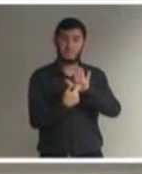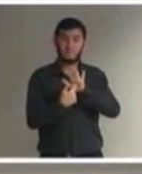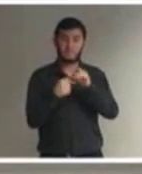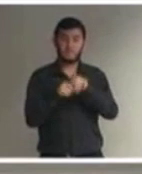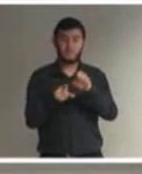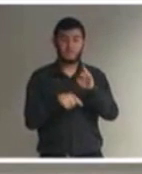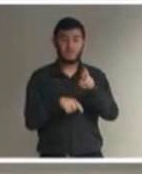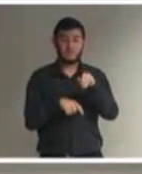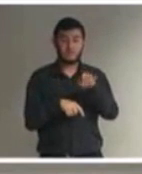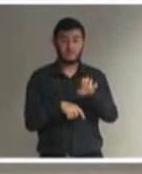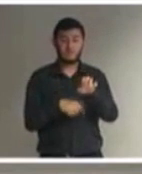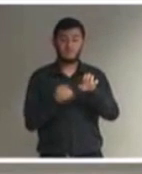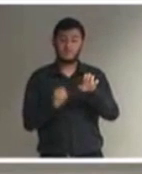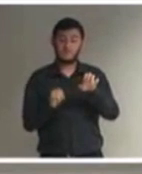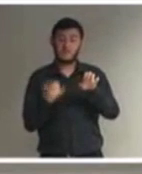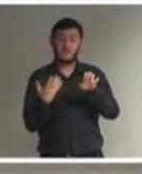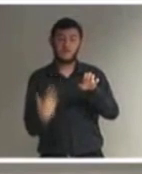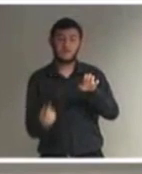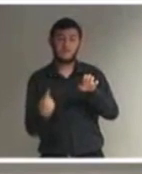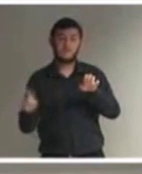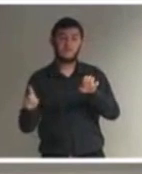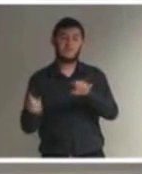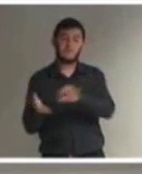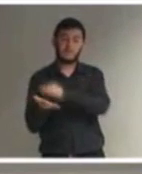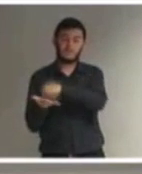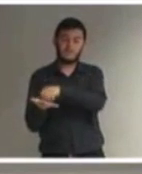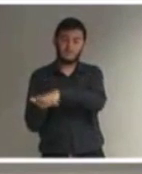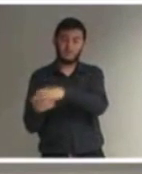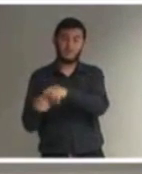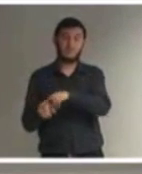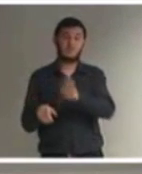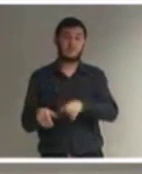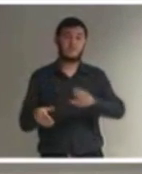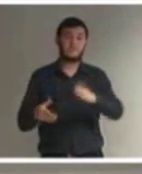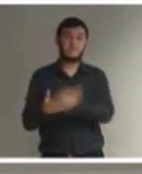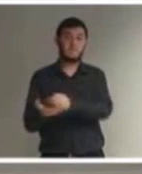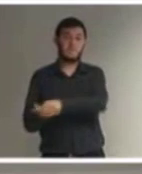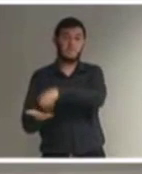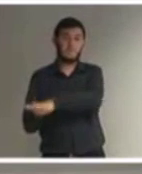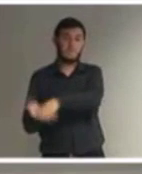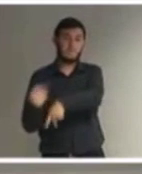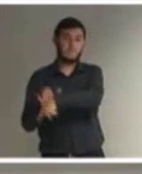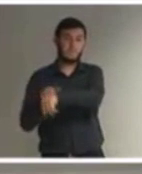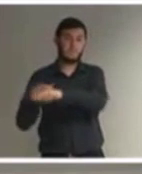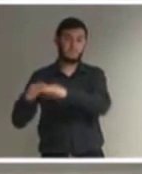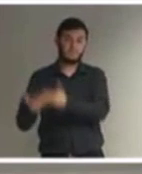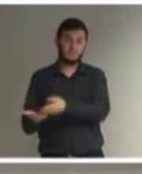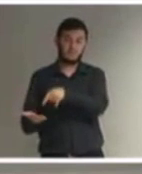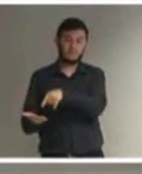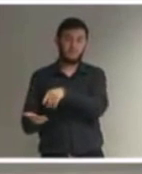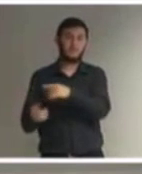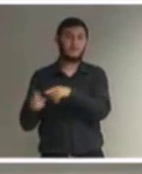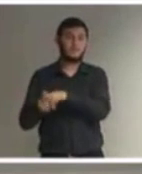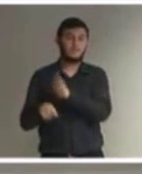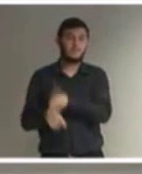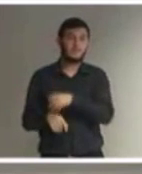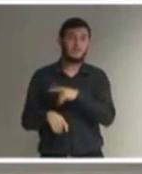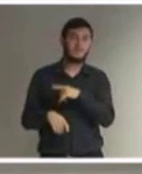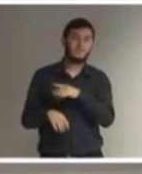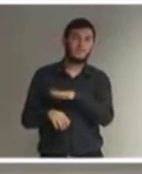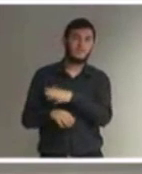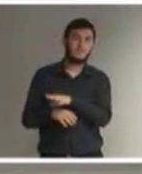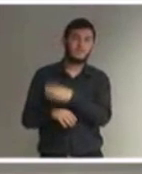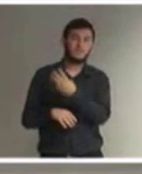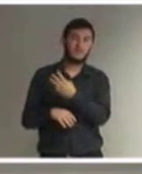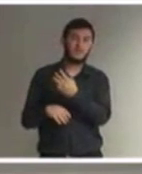de matrícula, ela estabelece uma multa para a escola que fizeram essa recusa. E é uma multa de 3 a 20 salários mínimos.